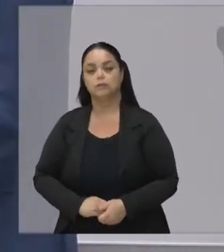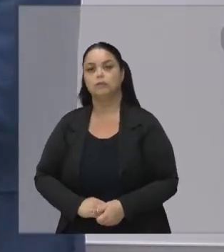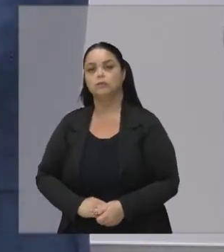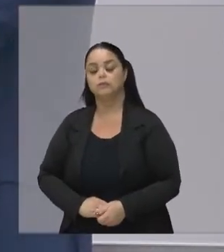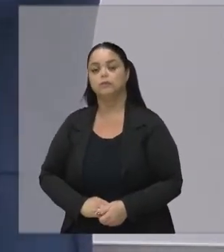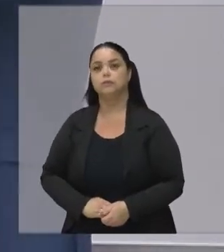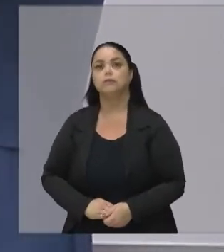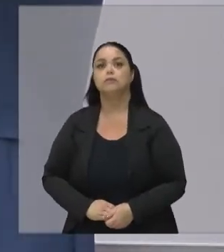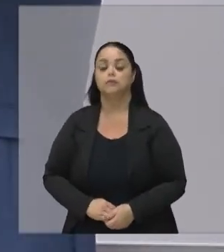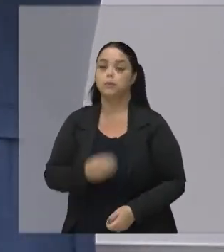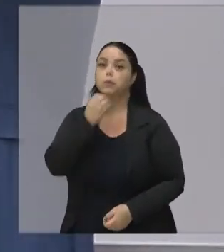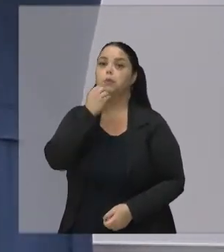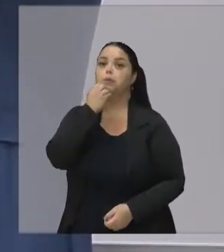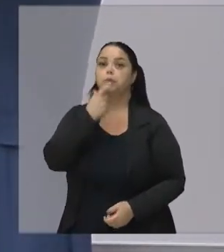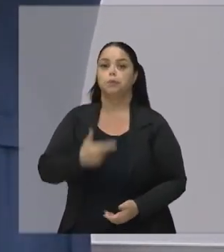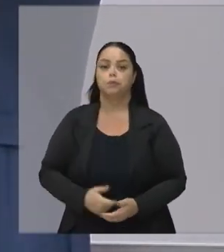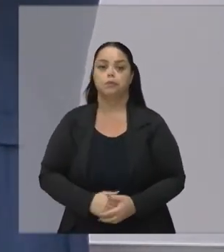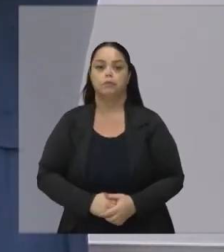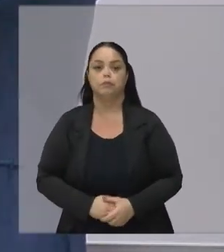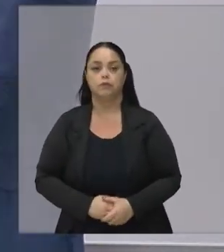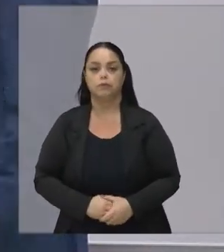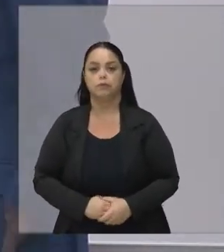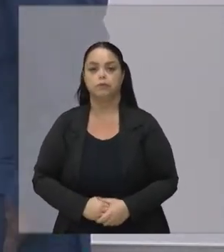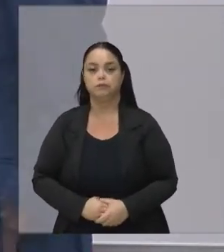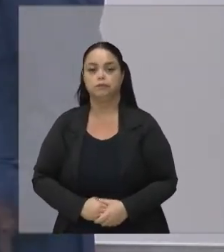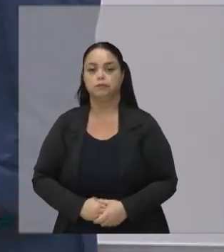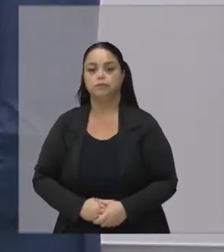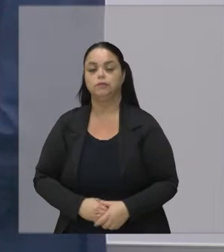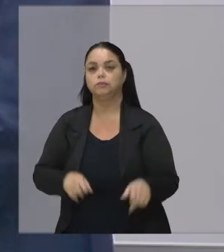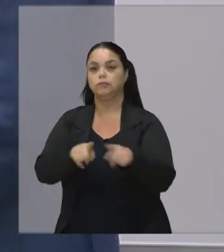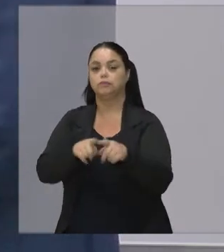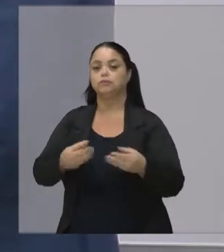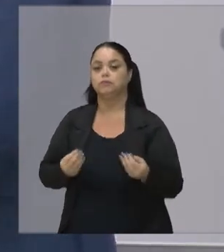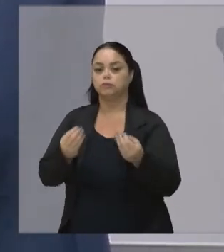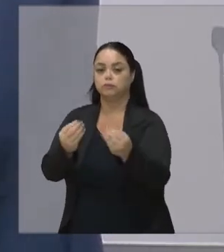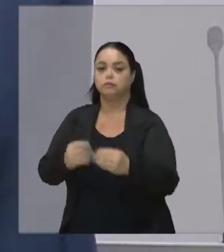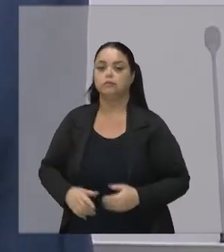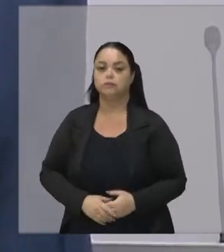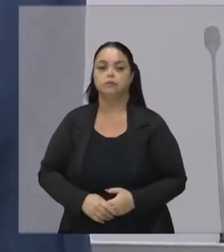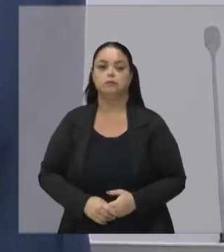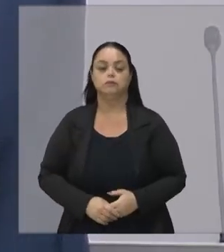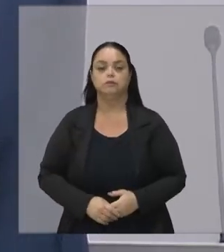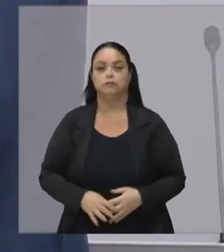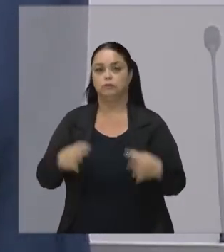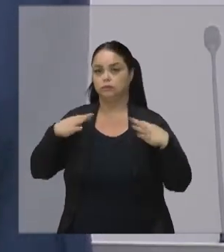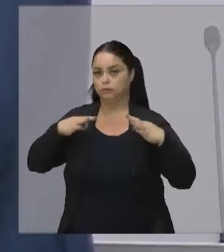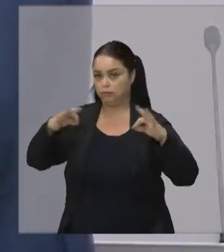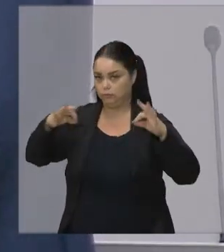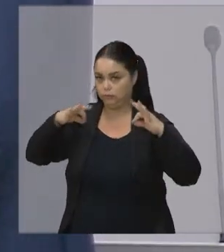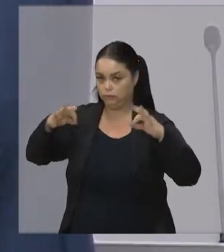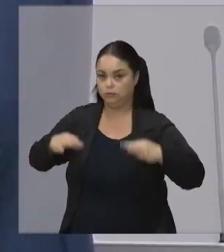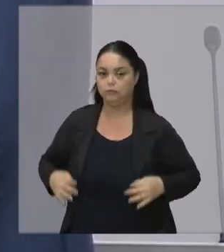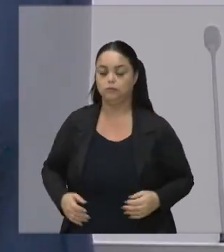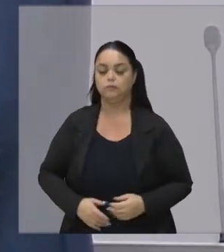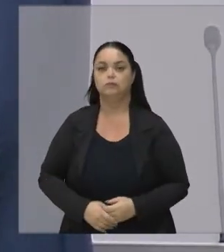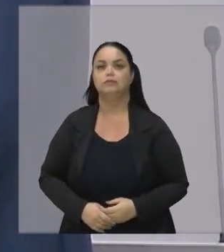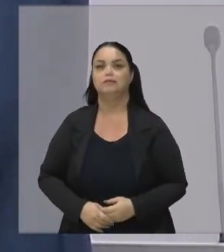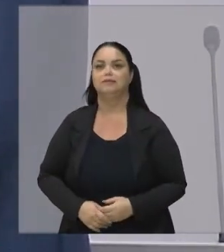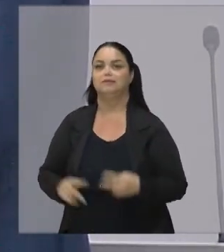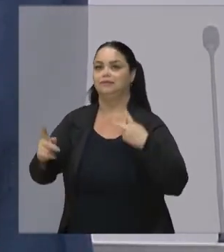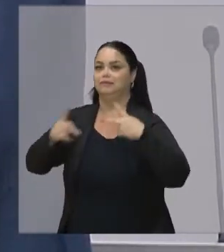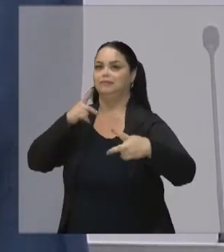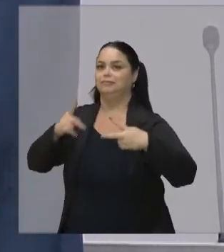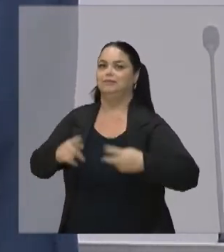Passar Essa oportunidade Queria Também Entregar O Daniel Uma camisa Do nosso Grande São José